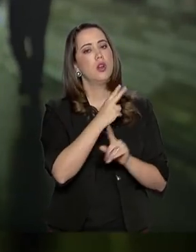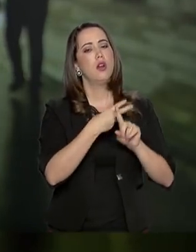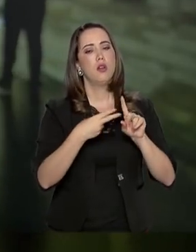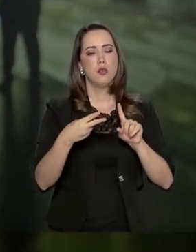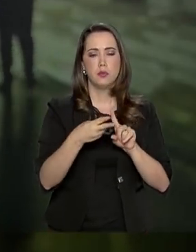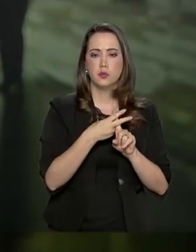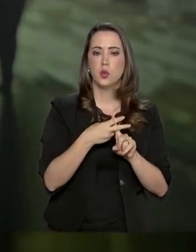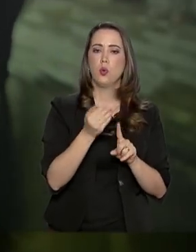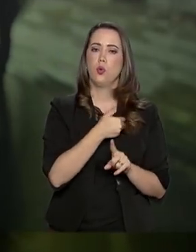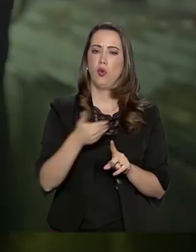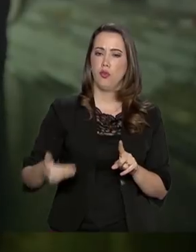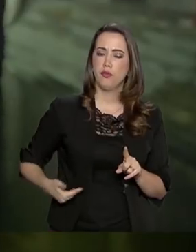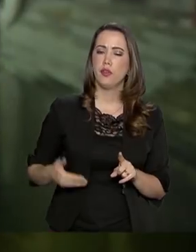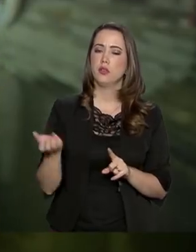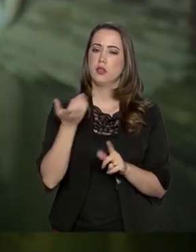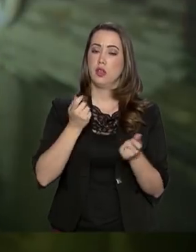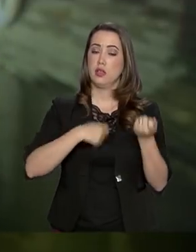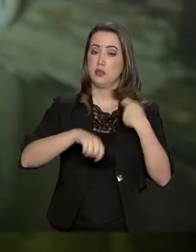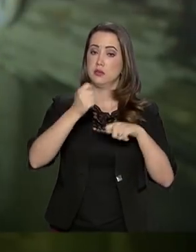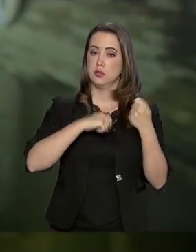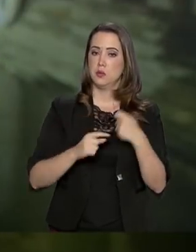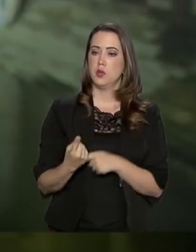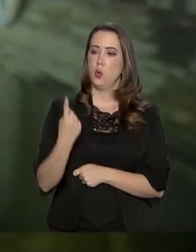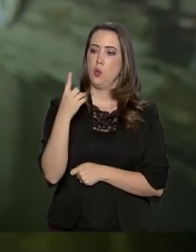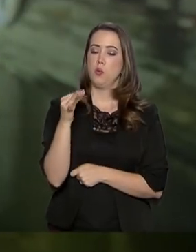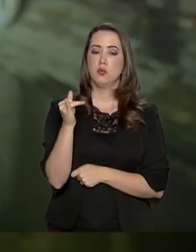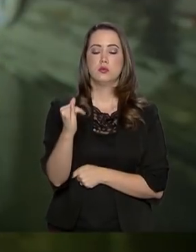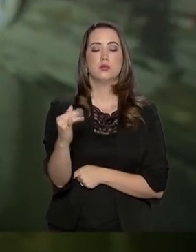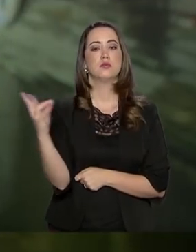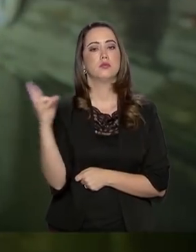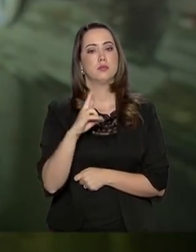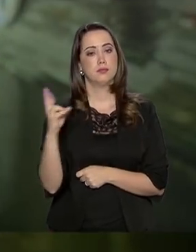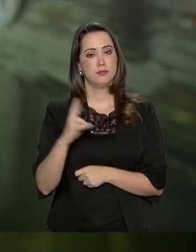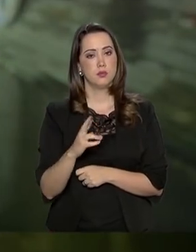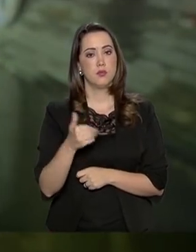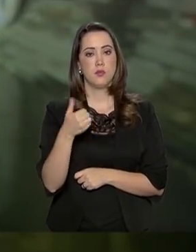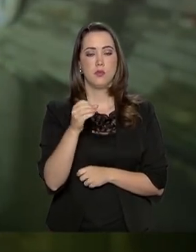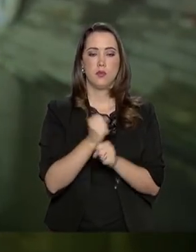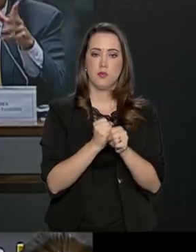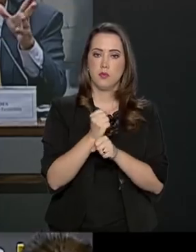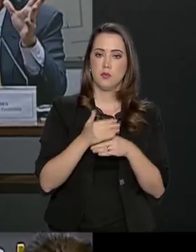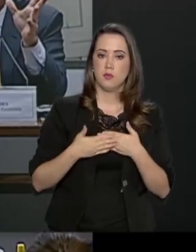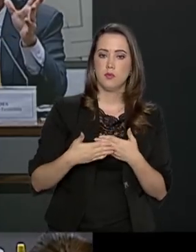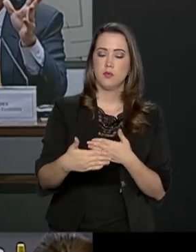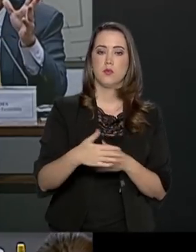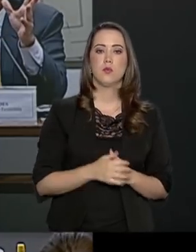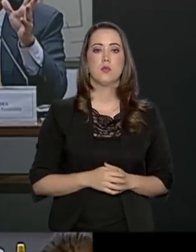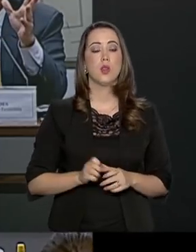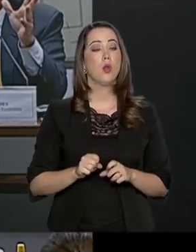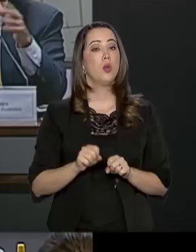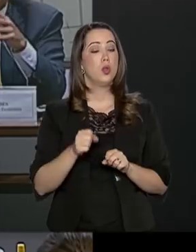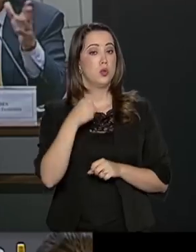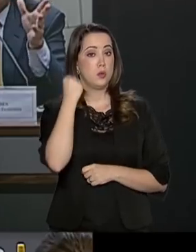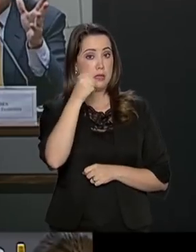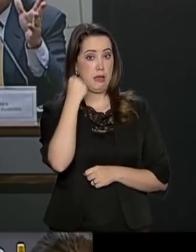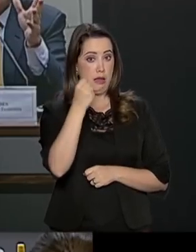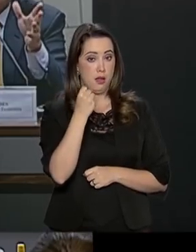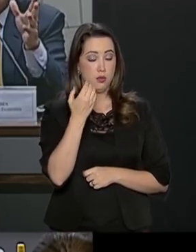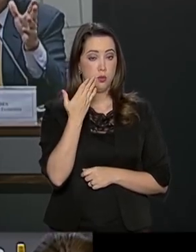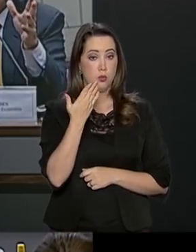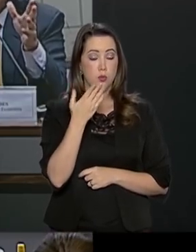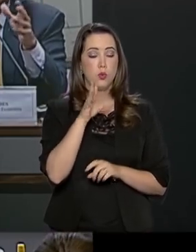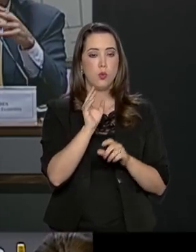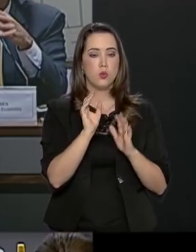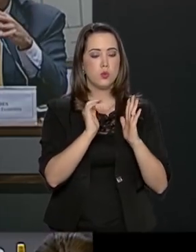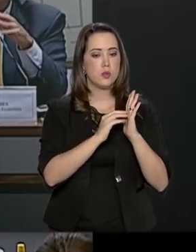o governo pretende economizar 1 trilhão de reais em 10 anos. No Senado, o ministro Paulo Guedes